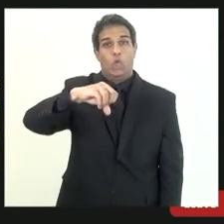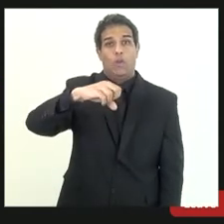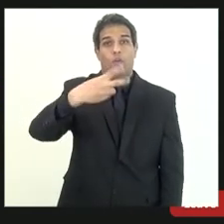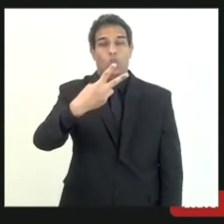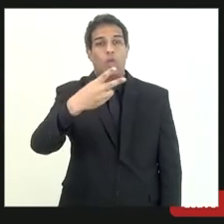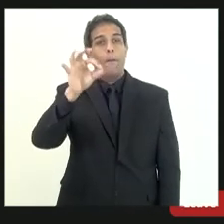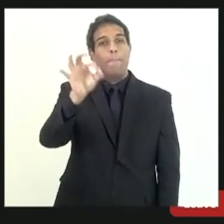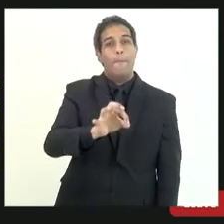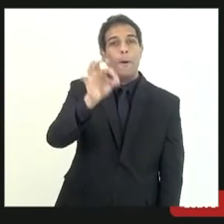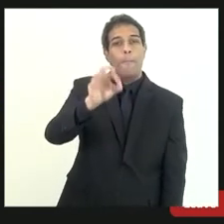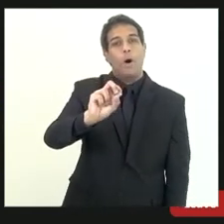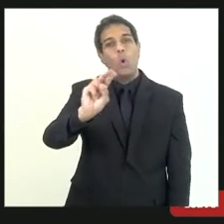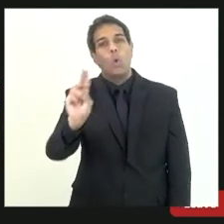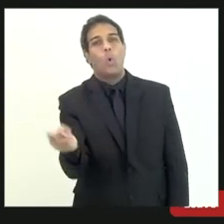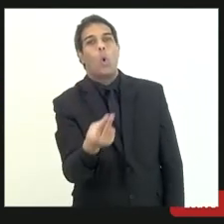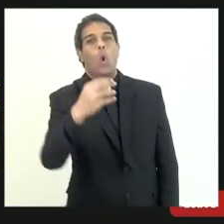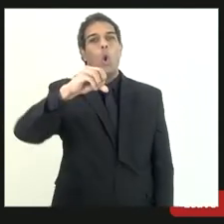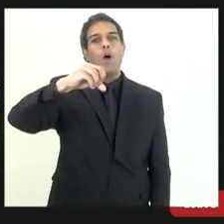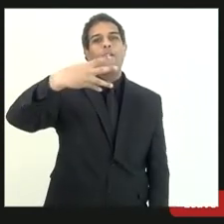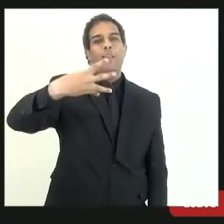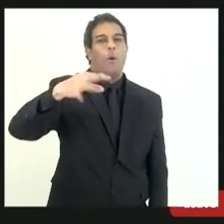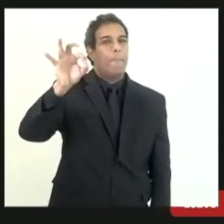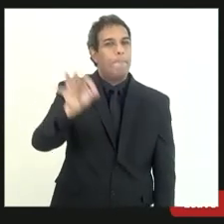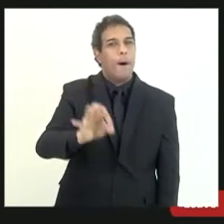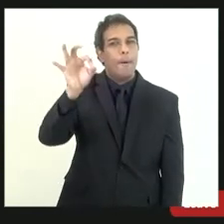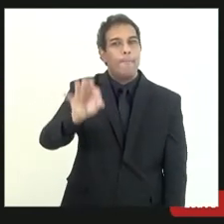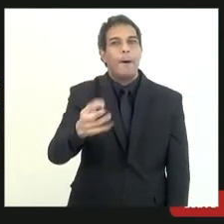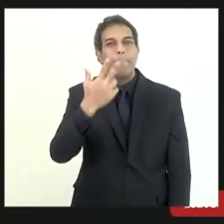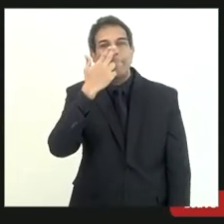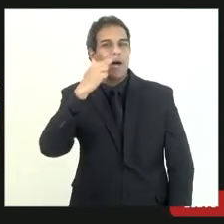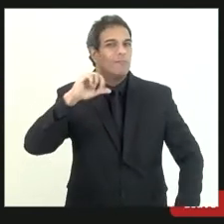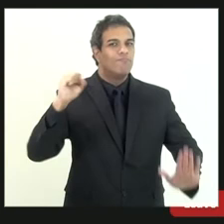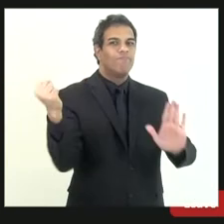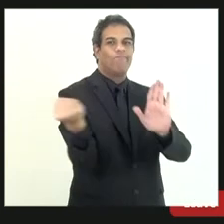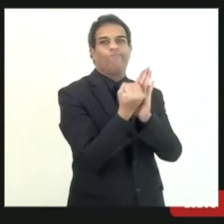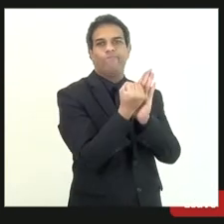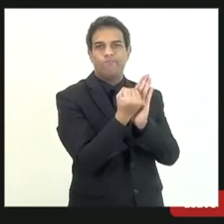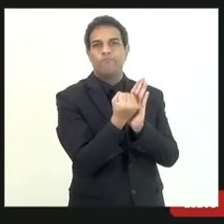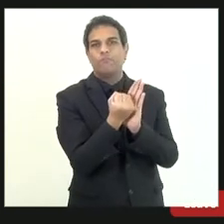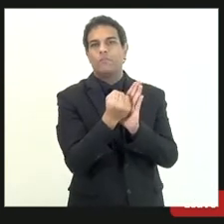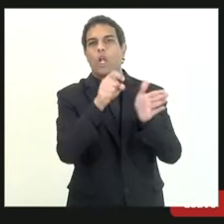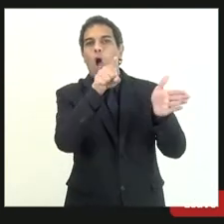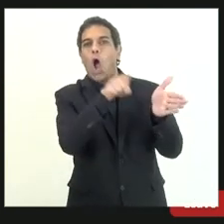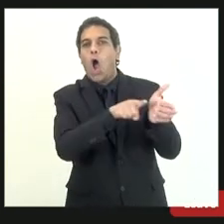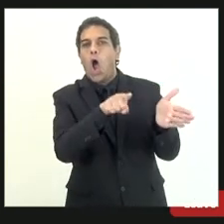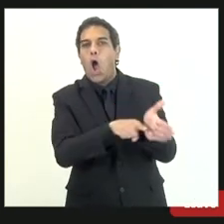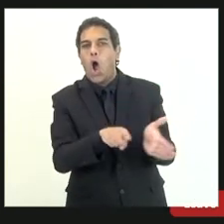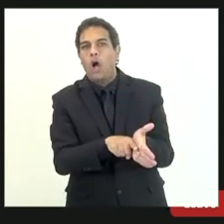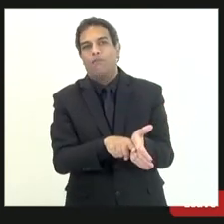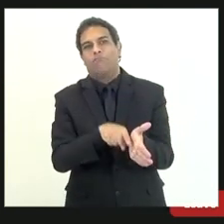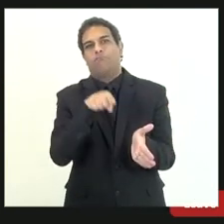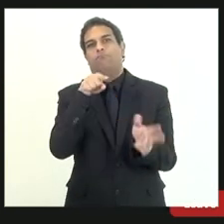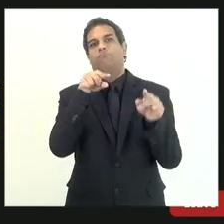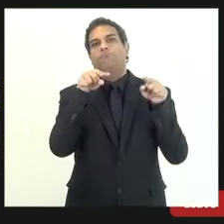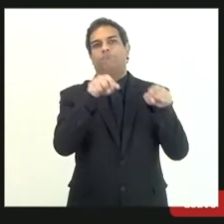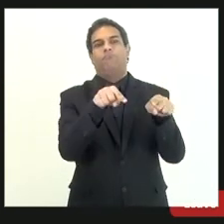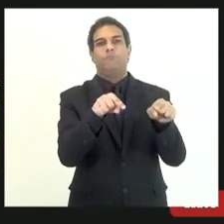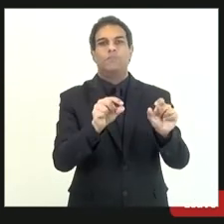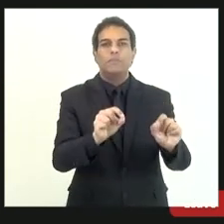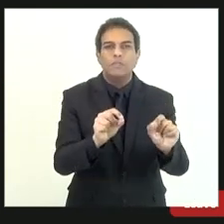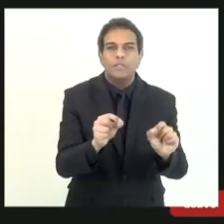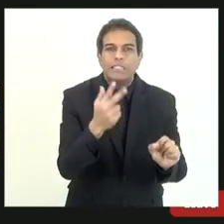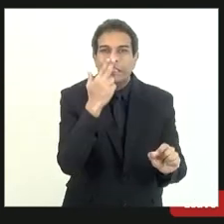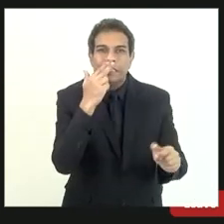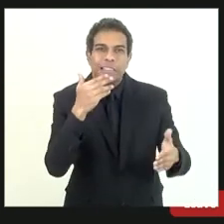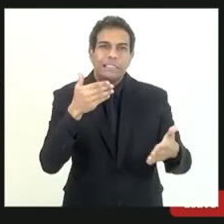ou de 94% pode ter um efeito negativo acho que podemos tentar